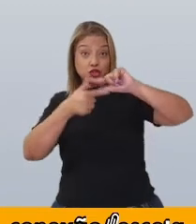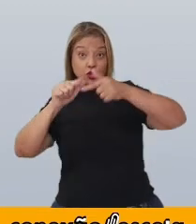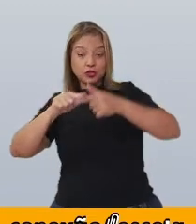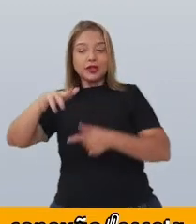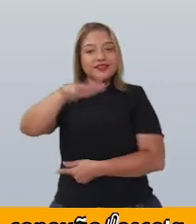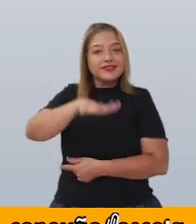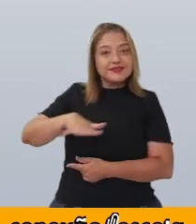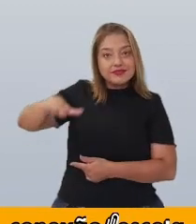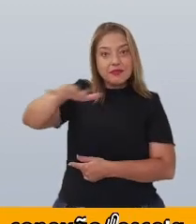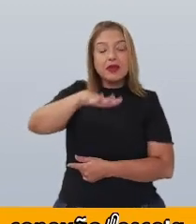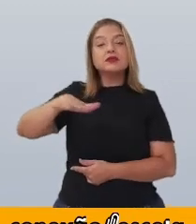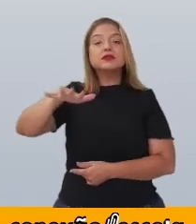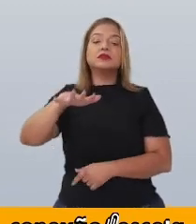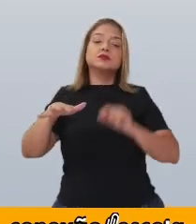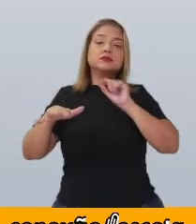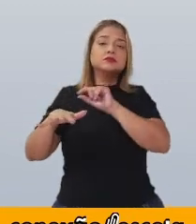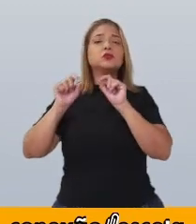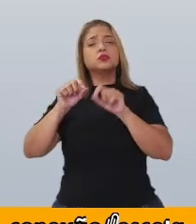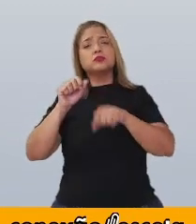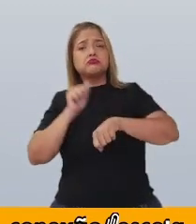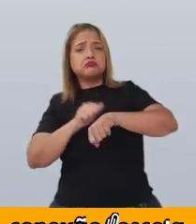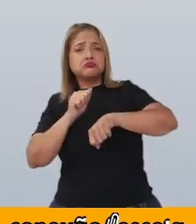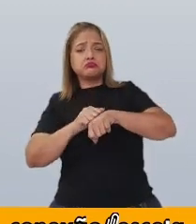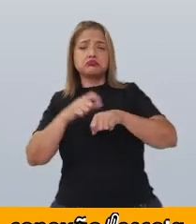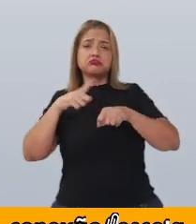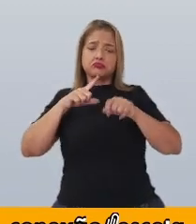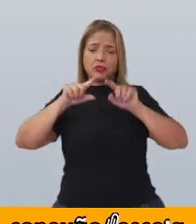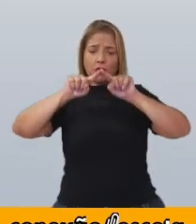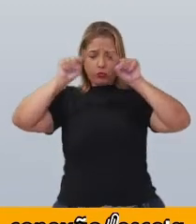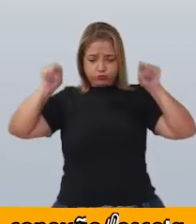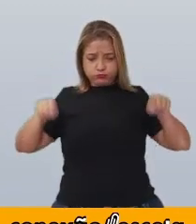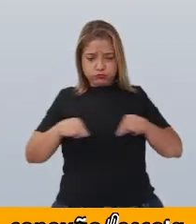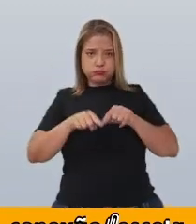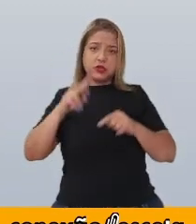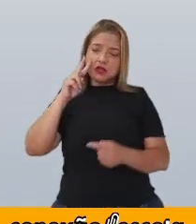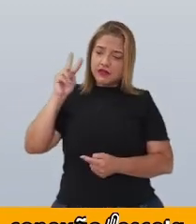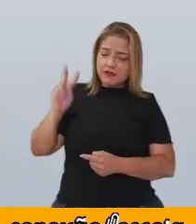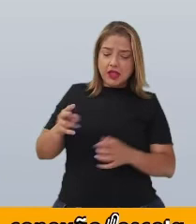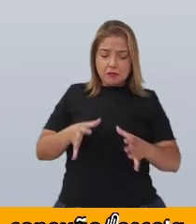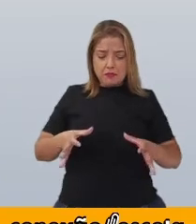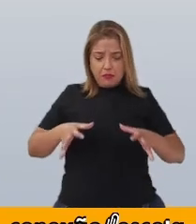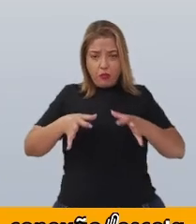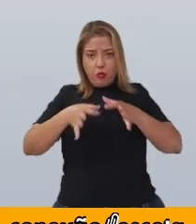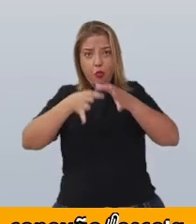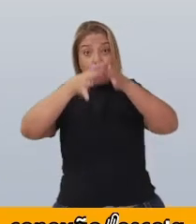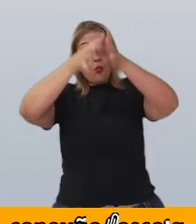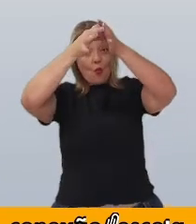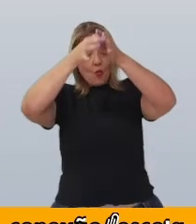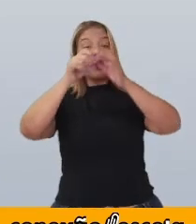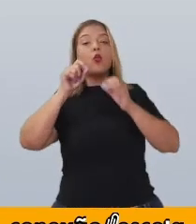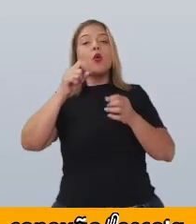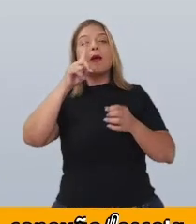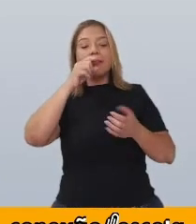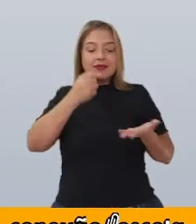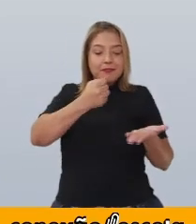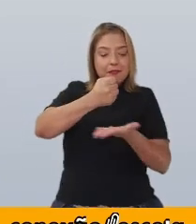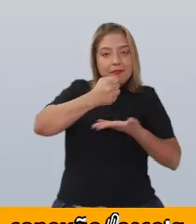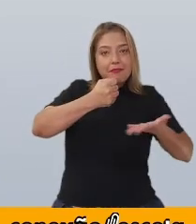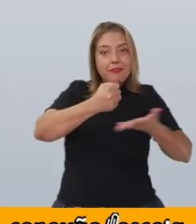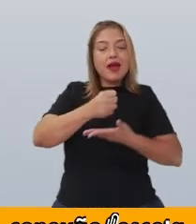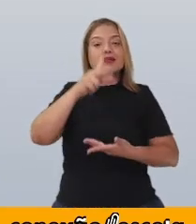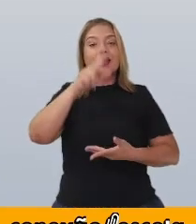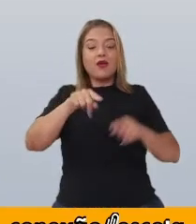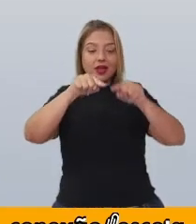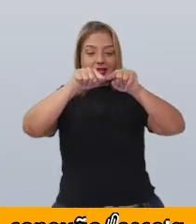como um corpo redondo ou sólido de revolução por ter um círculo como base e por ser